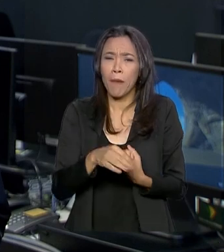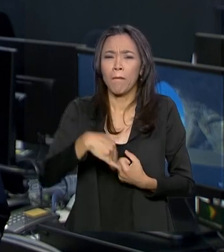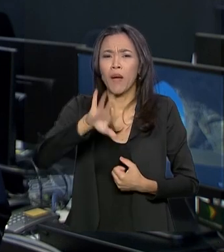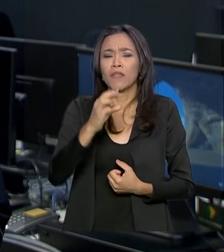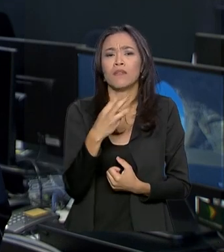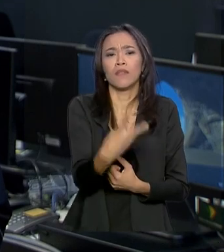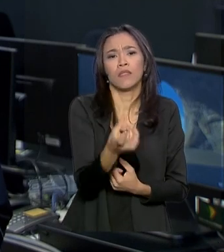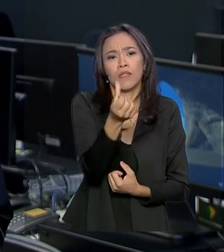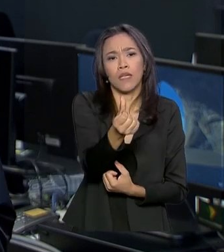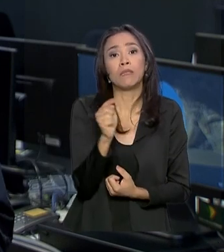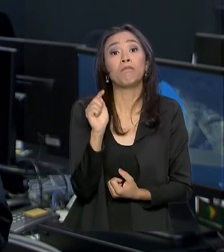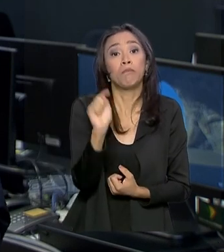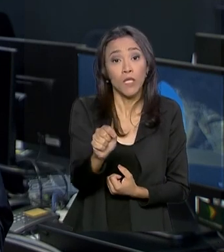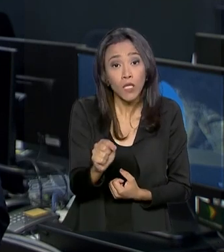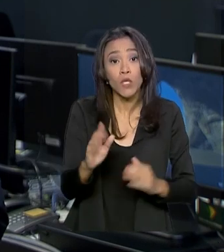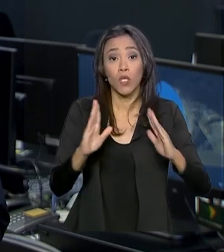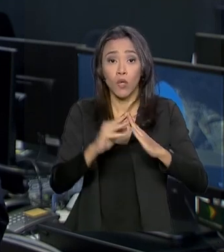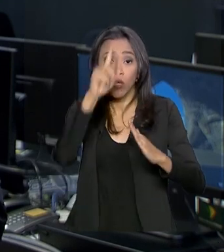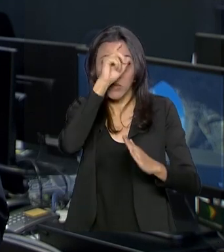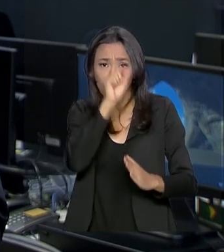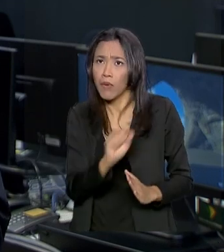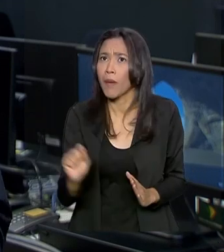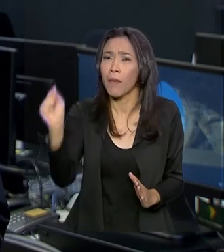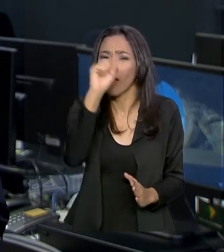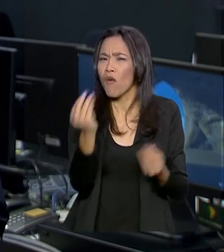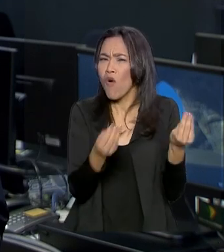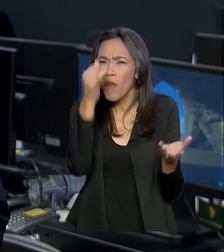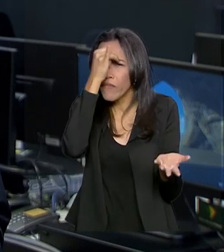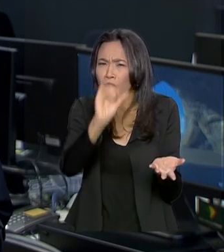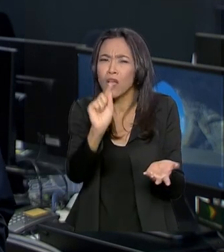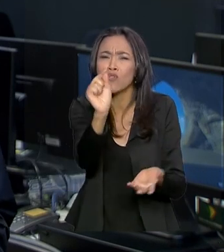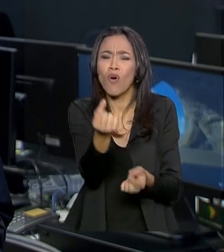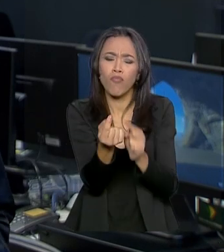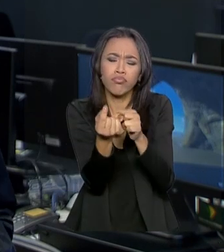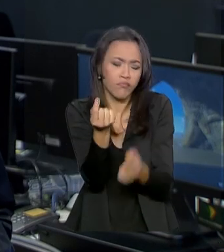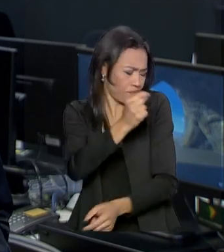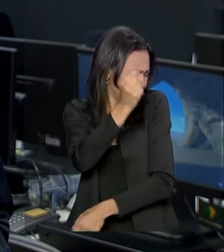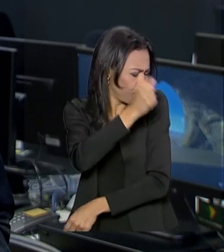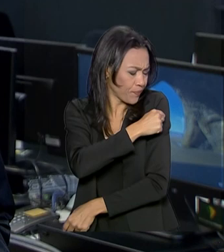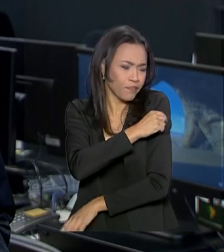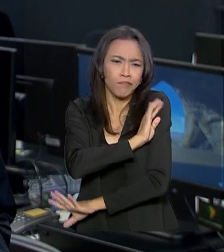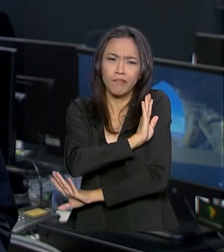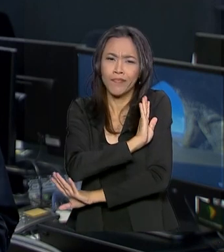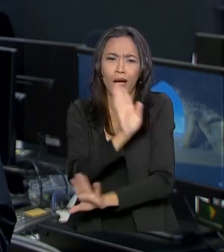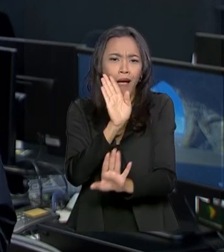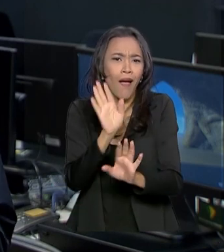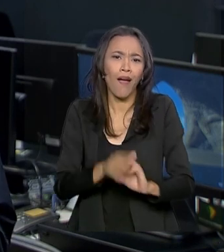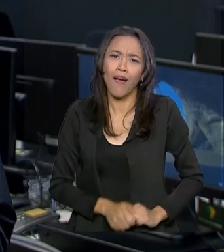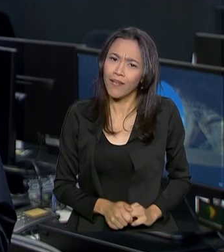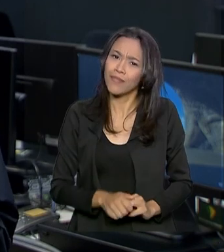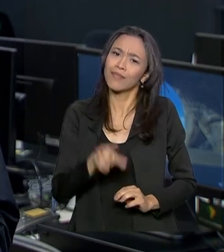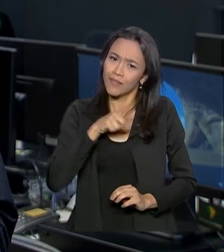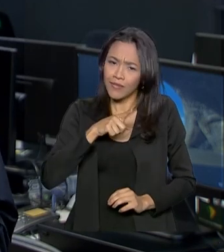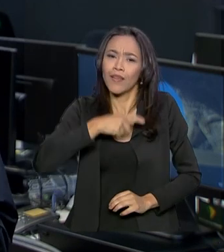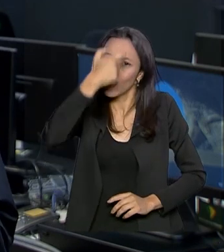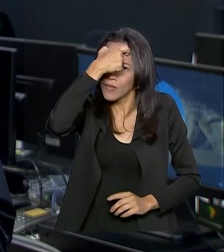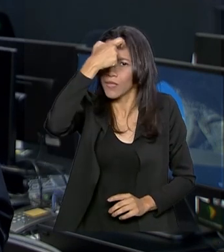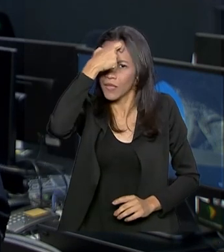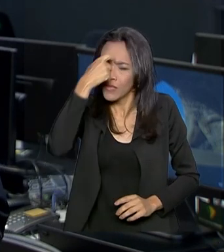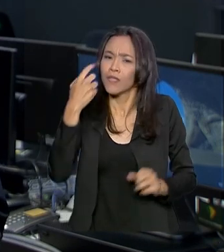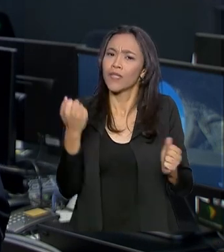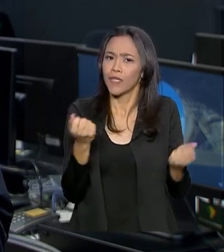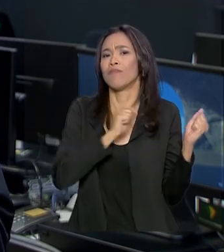postos em todo o Brasil. A prevenção é simples, Renata. Basta uma picadinha. E por isso é importante que a população tome consciência e